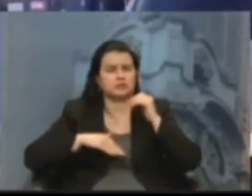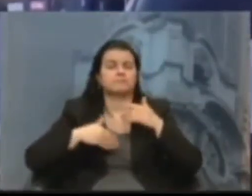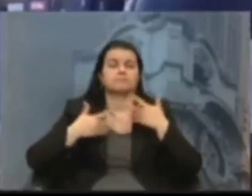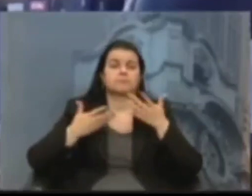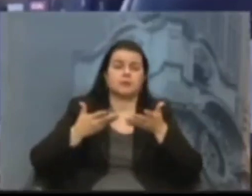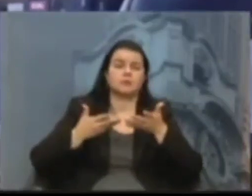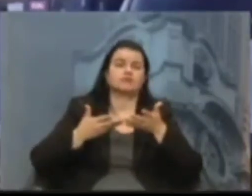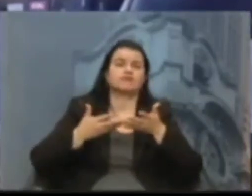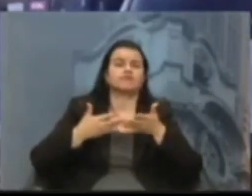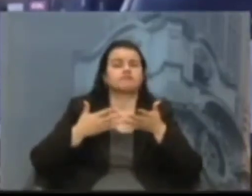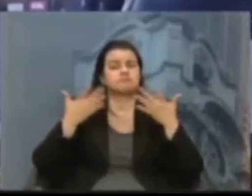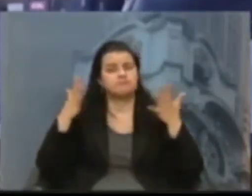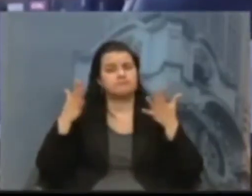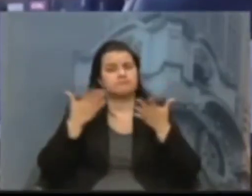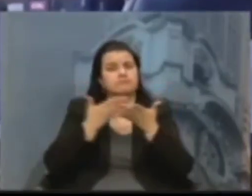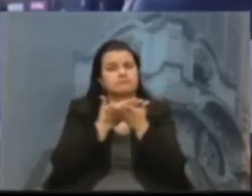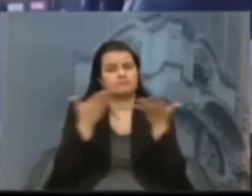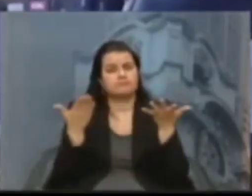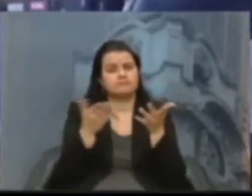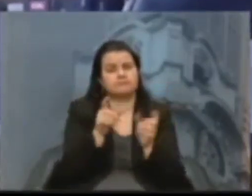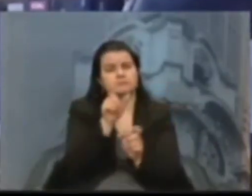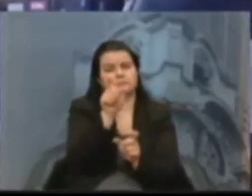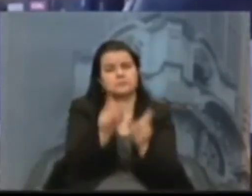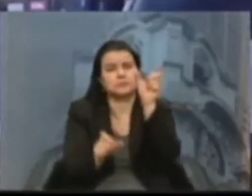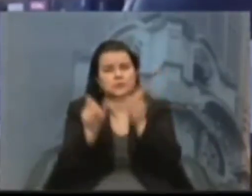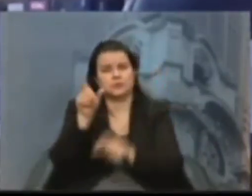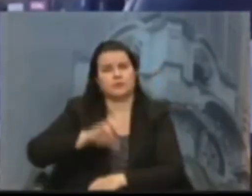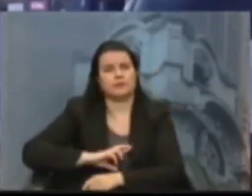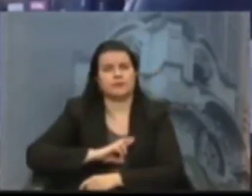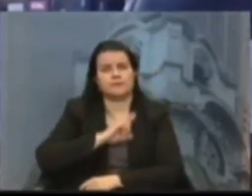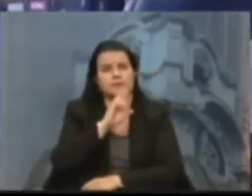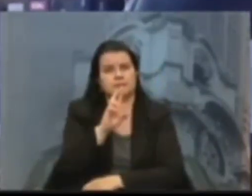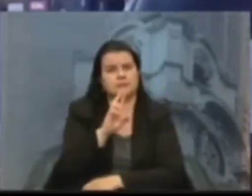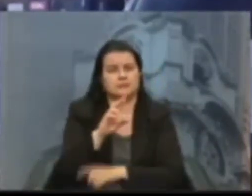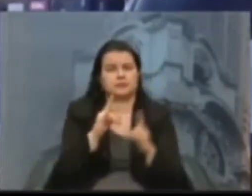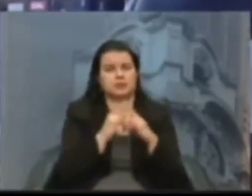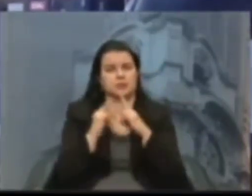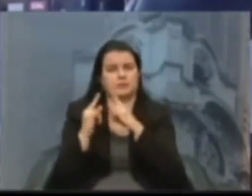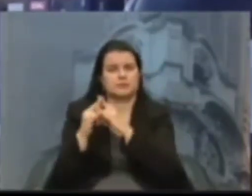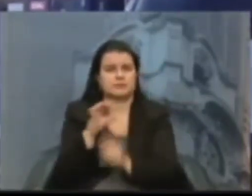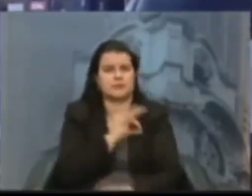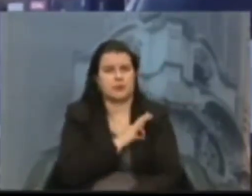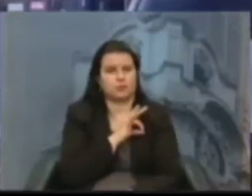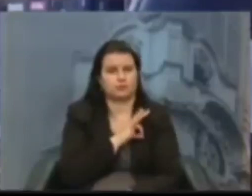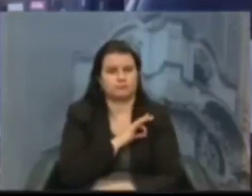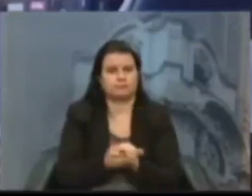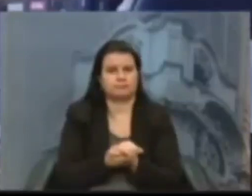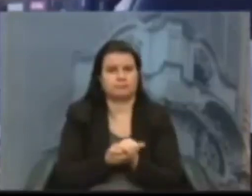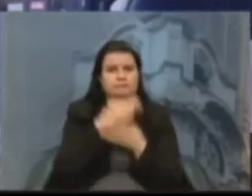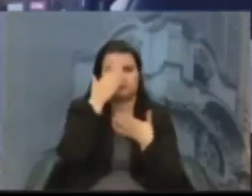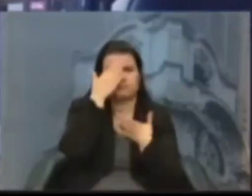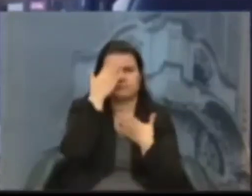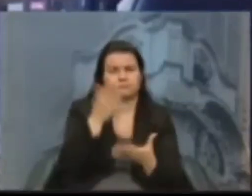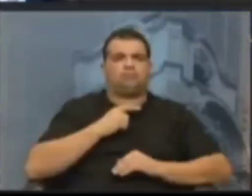dos nossos representantes das nossas instituições. Muito obrigado.